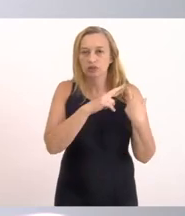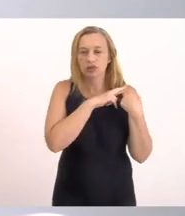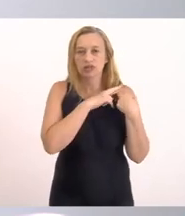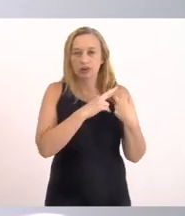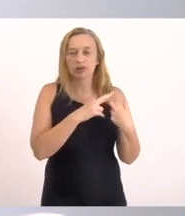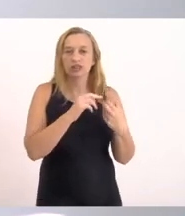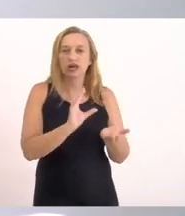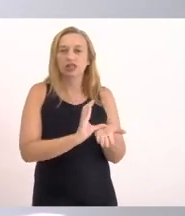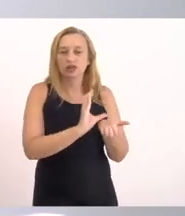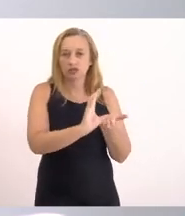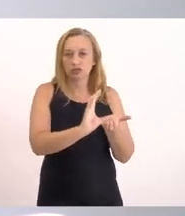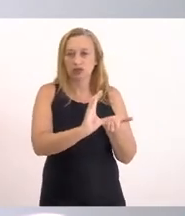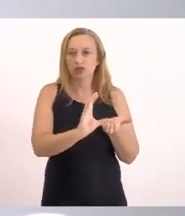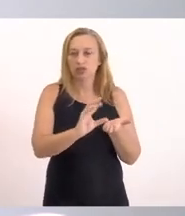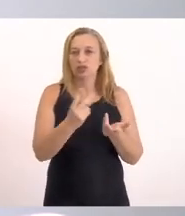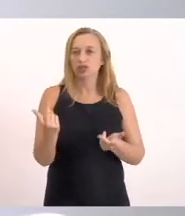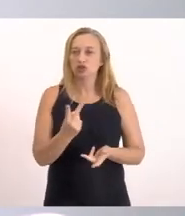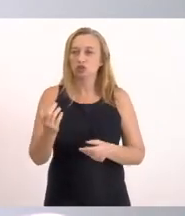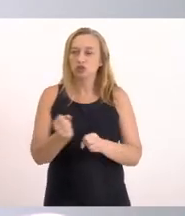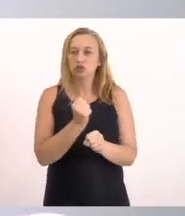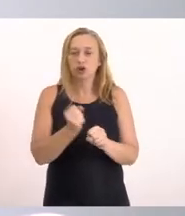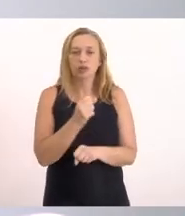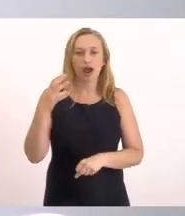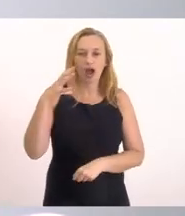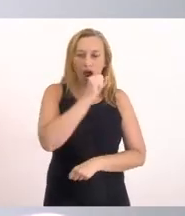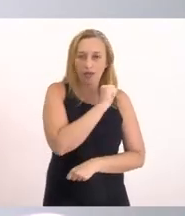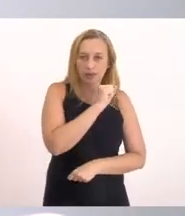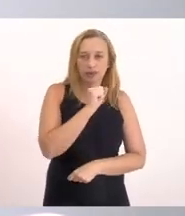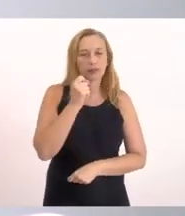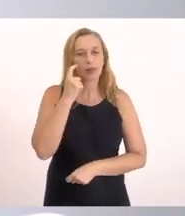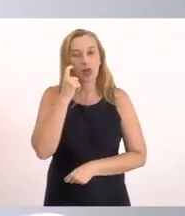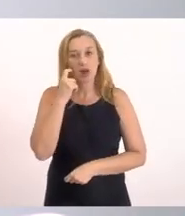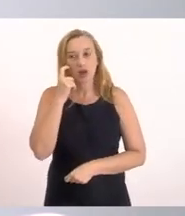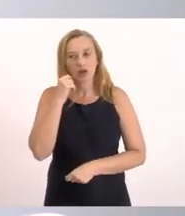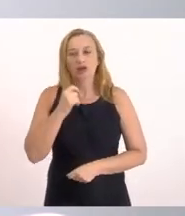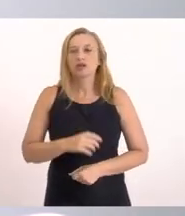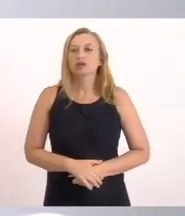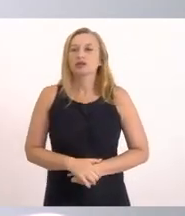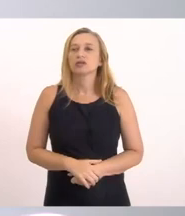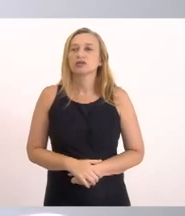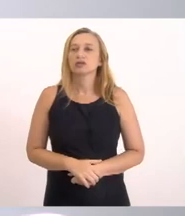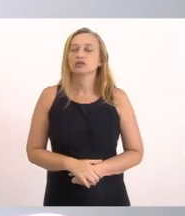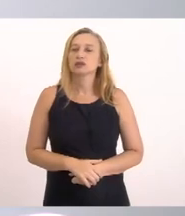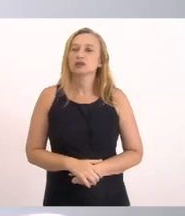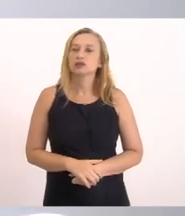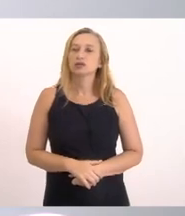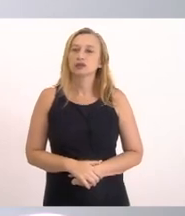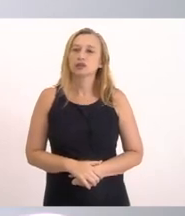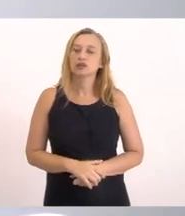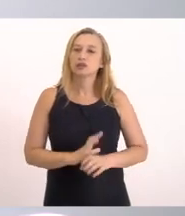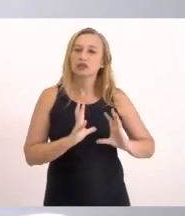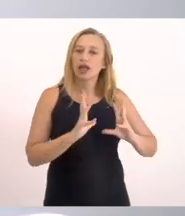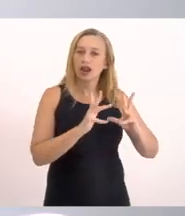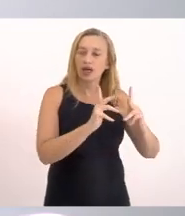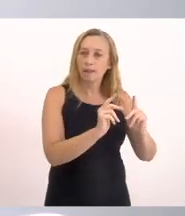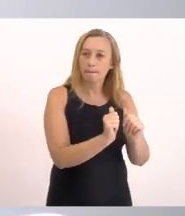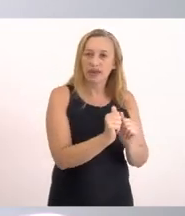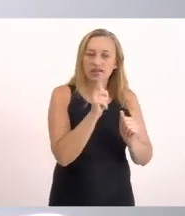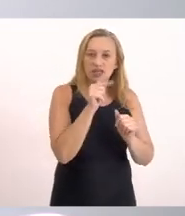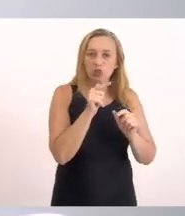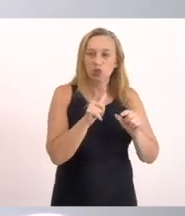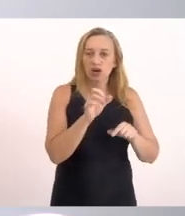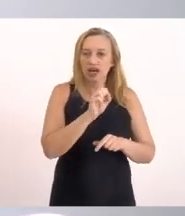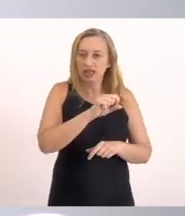realização Dessas duas obras Emergenciais Essas duas obras Emergenciais Que vai Da desassoreamento Do